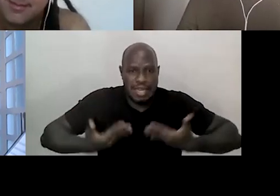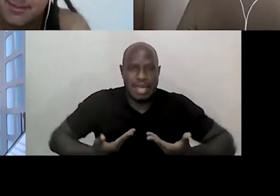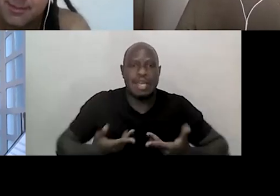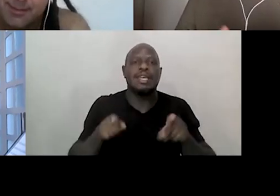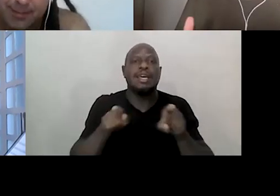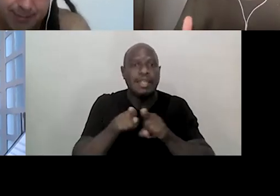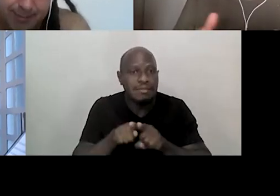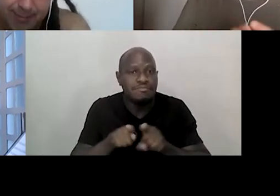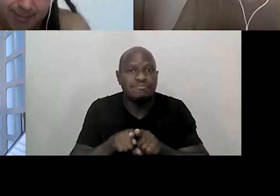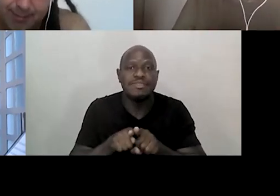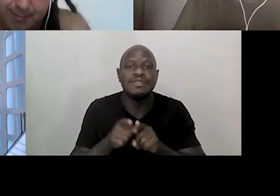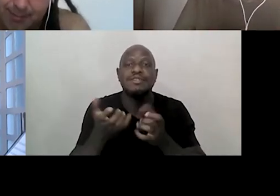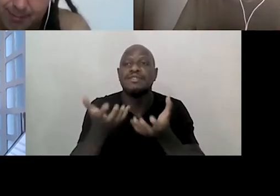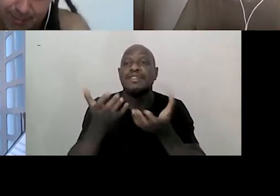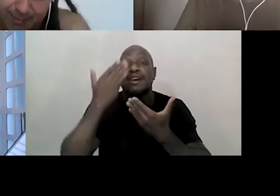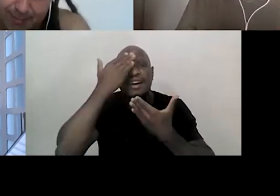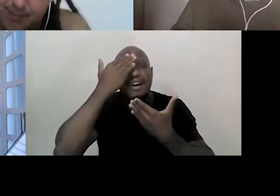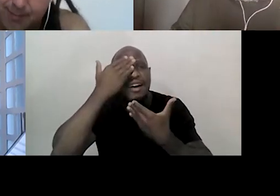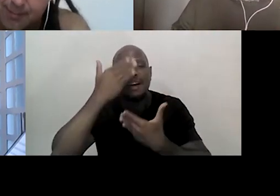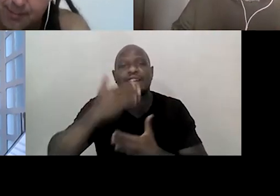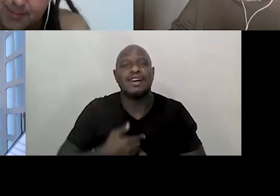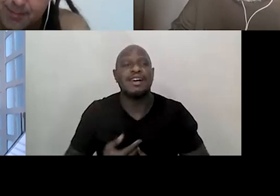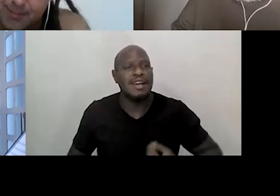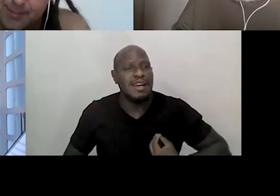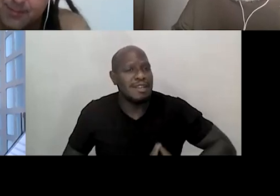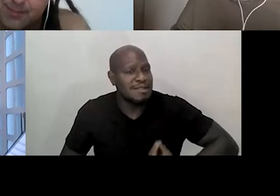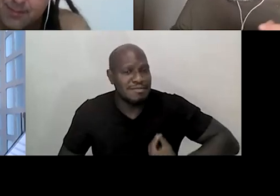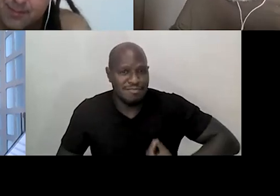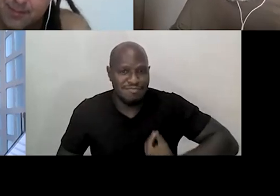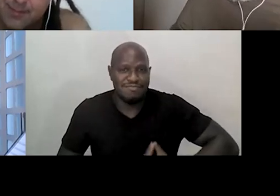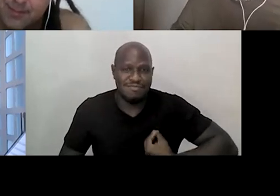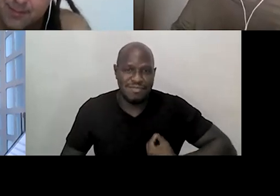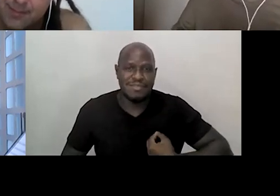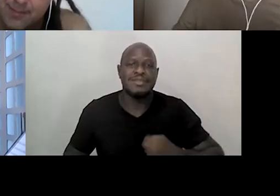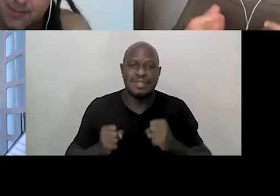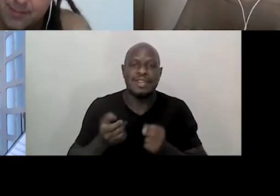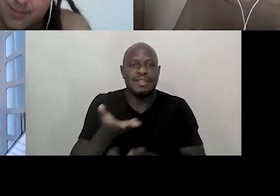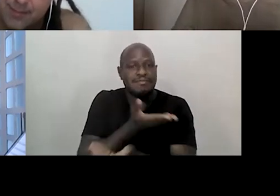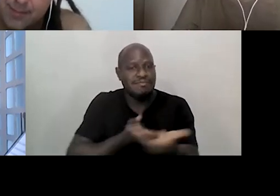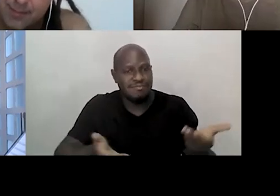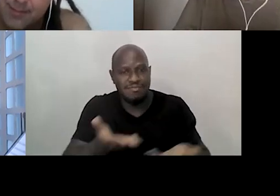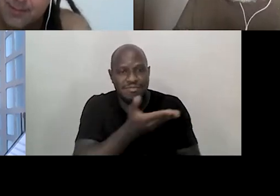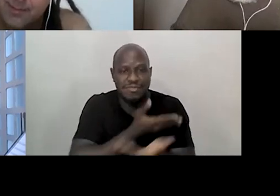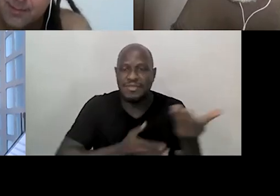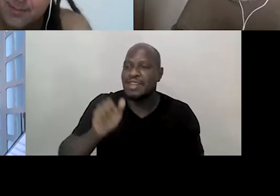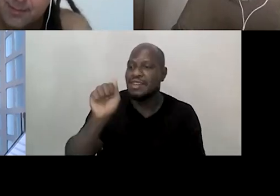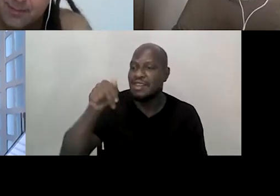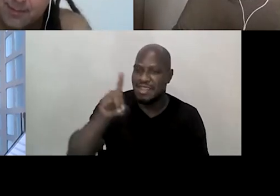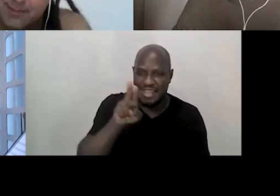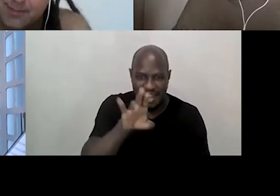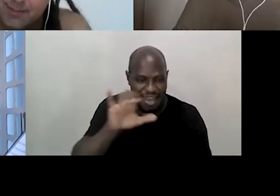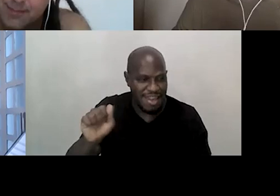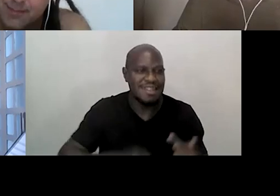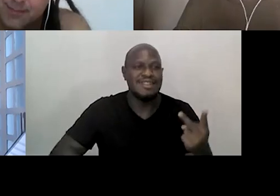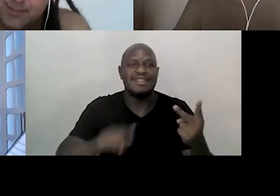quero agradecer aqui a presença e poder partilhar essa mesa com Andréa Macera, com